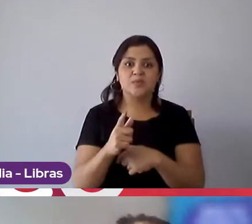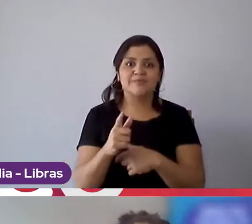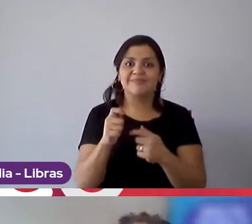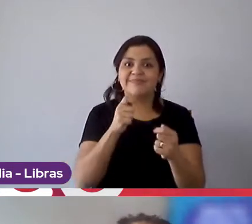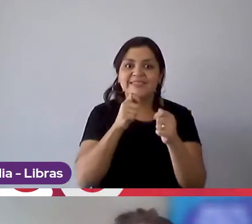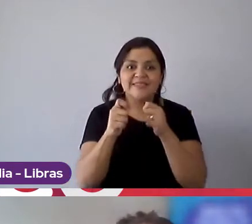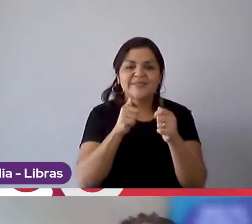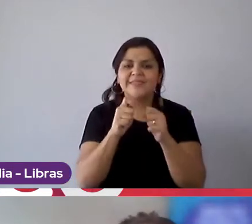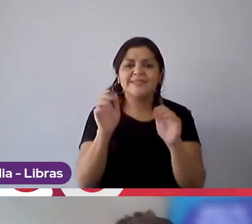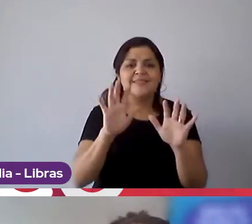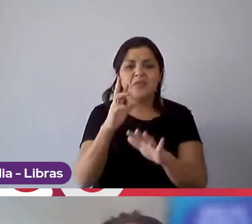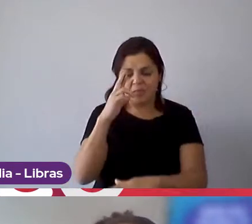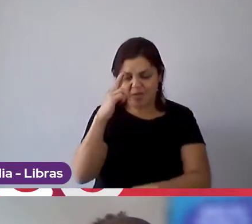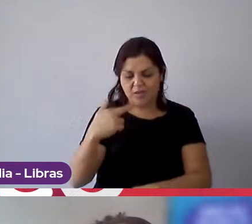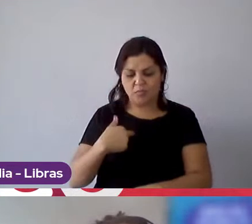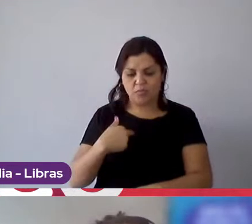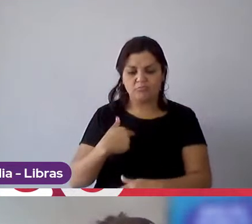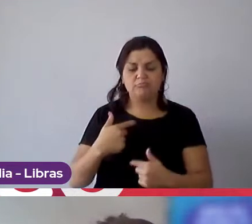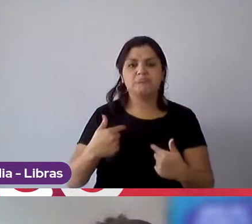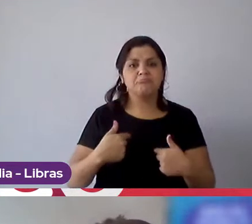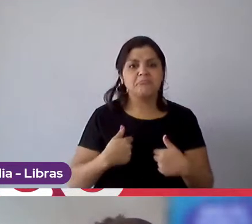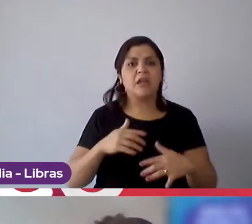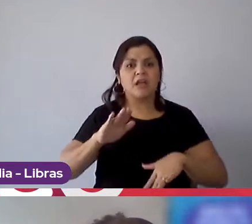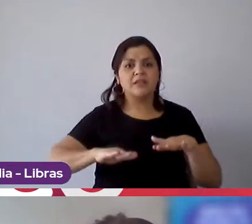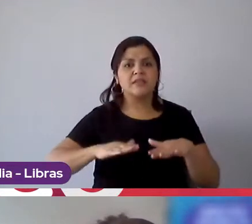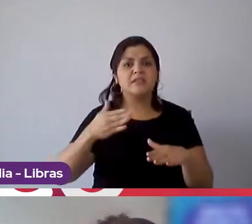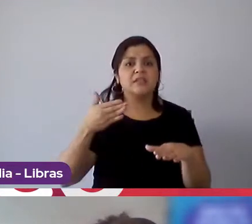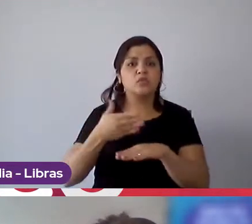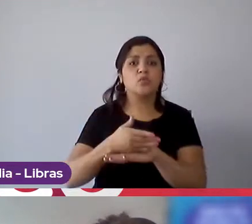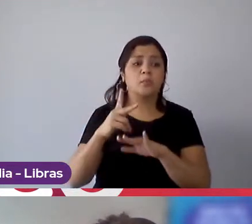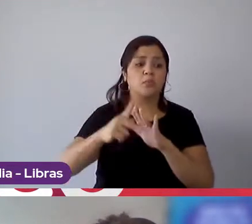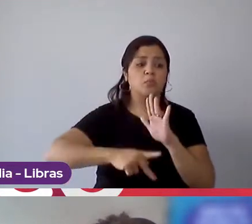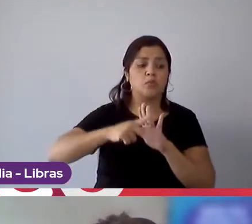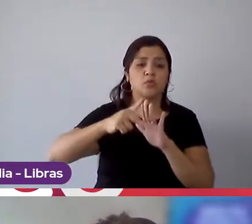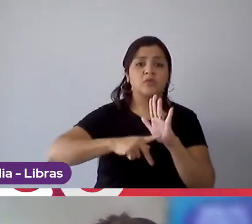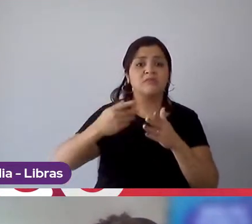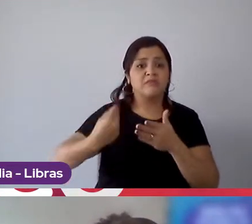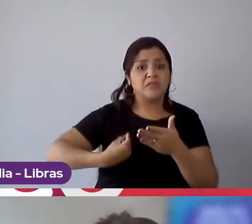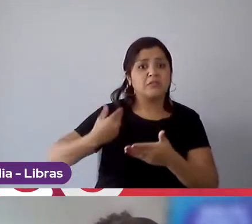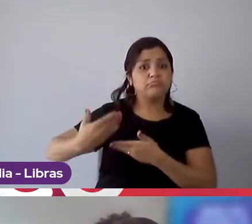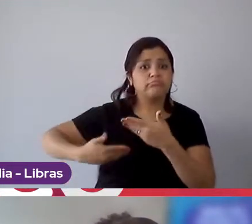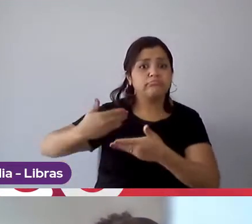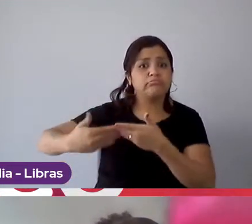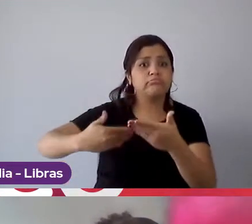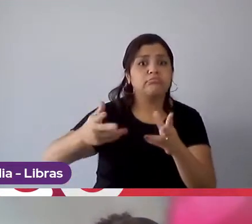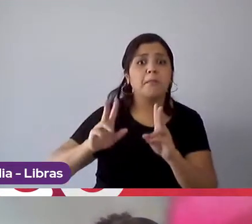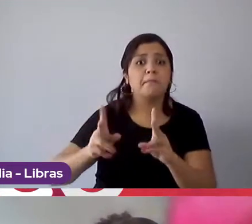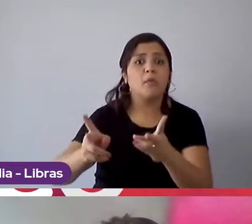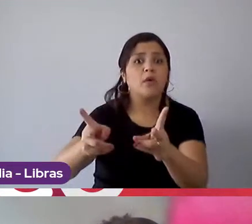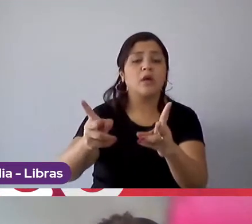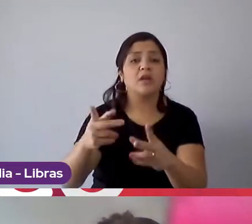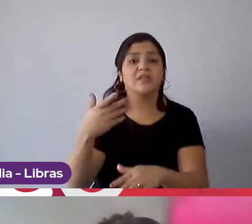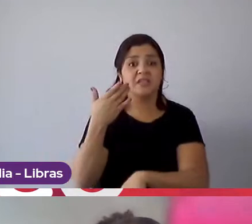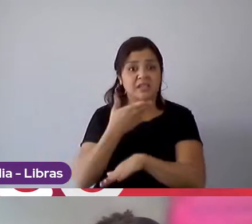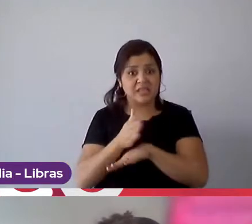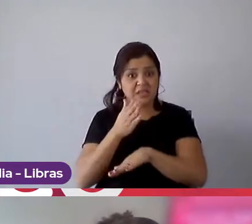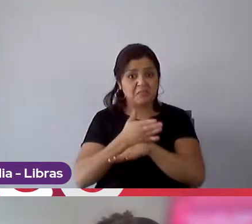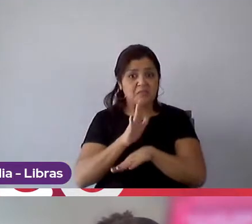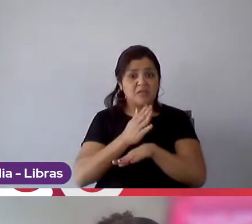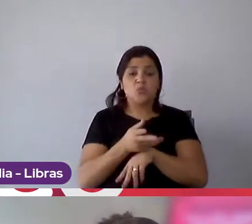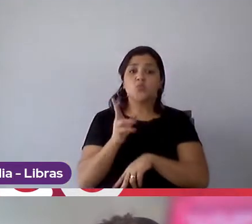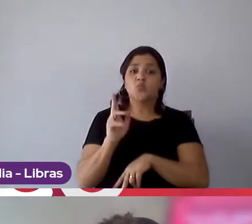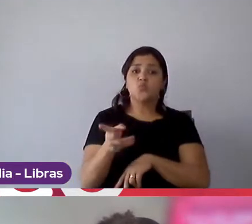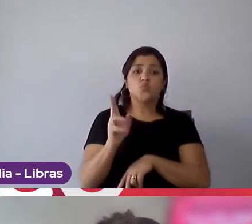porque às vezes vai ser um plano que você traçou para a sua vida que vai durar para sempre, às vezes você entrou como estágio, mas